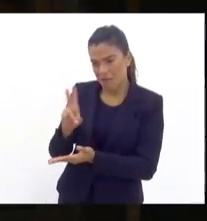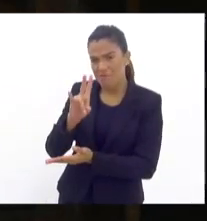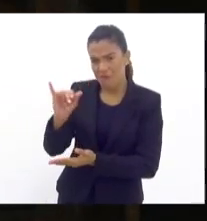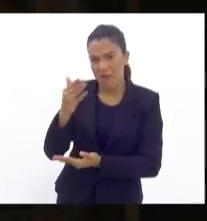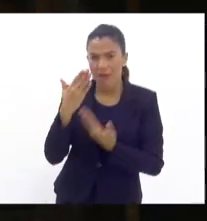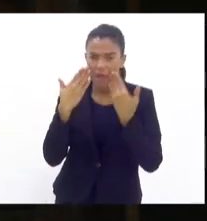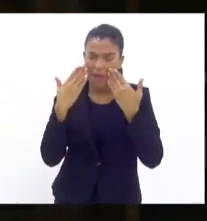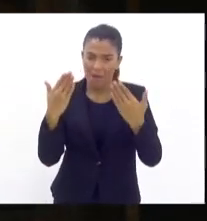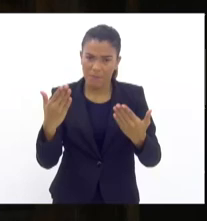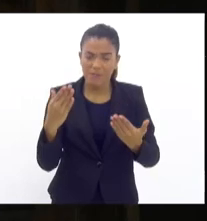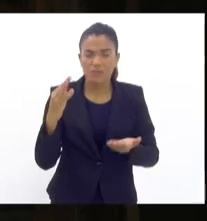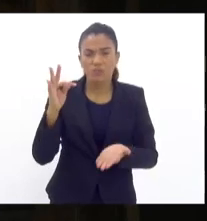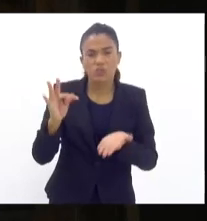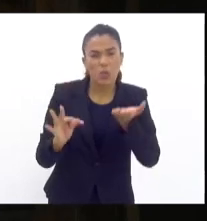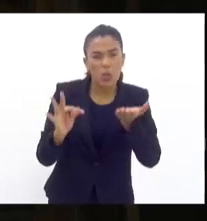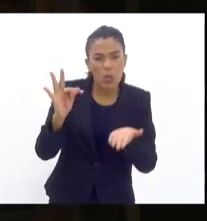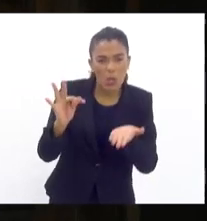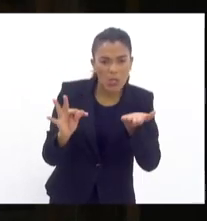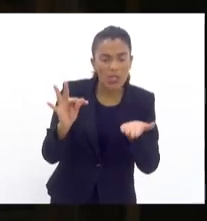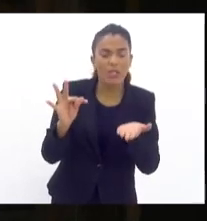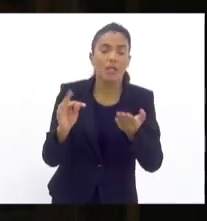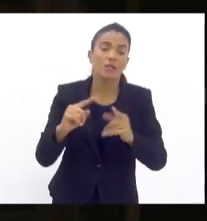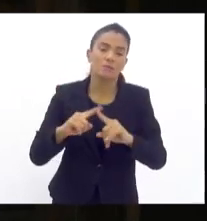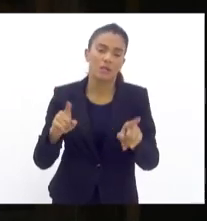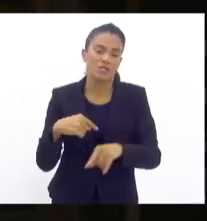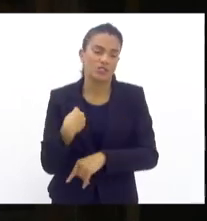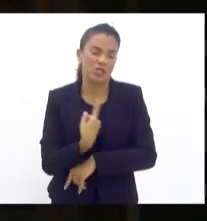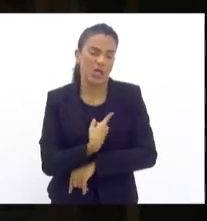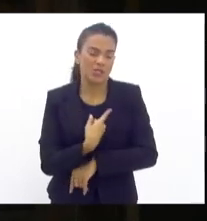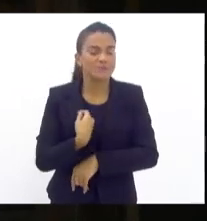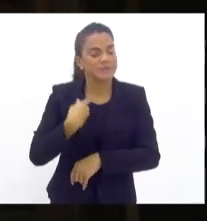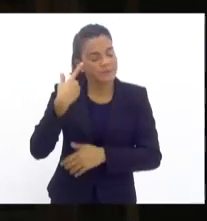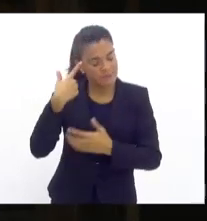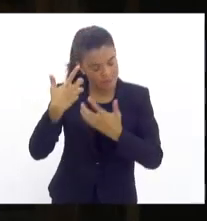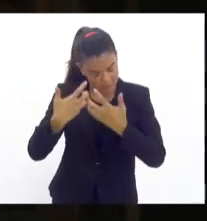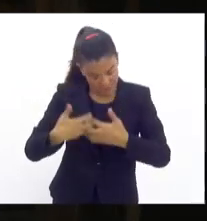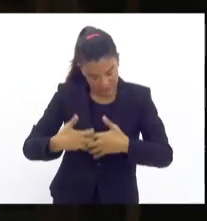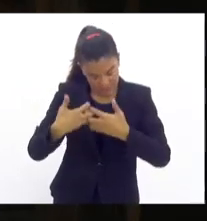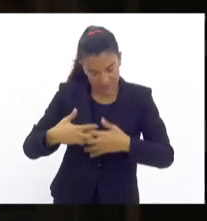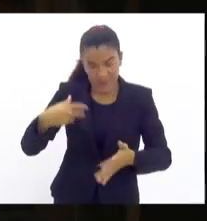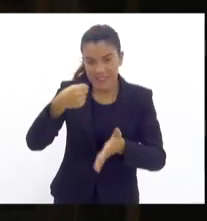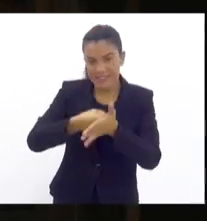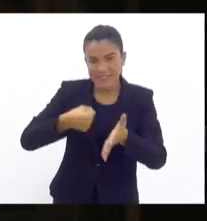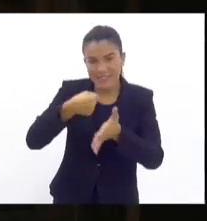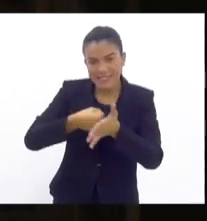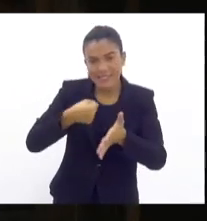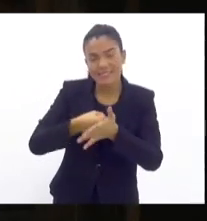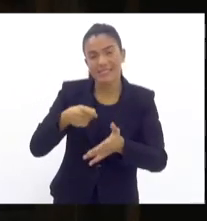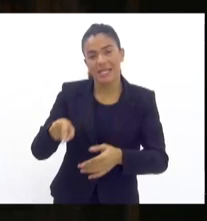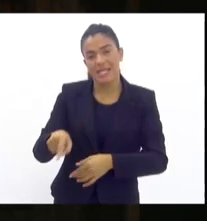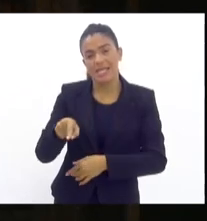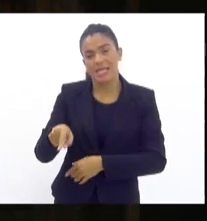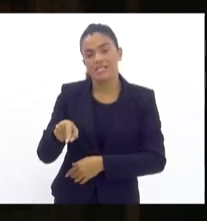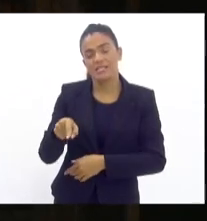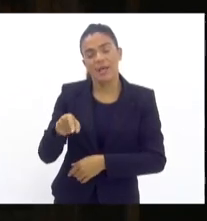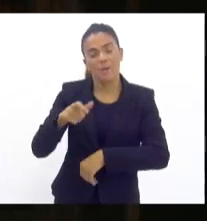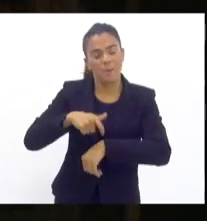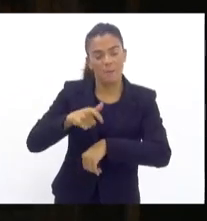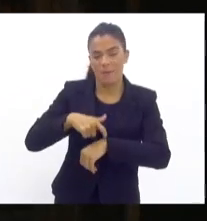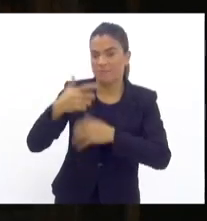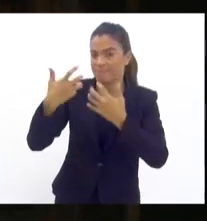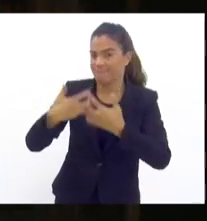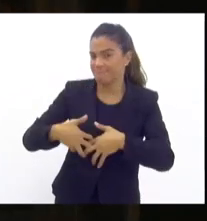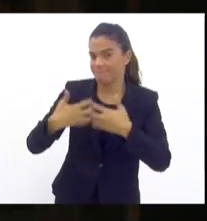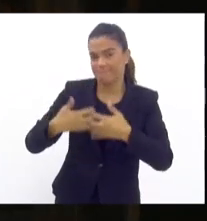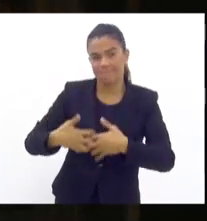toneladas, mas nós temos que refletir sobre isso. E eu acho que esse é o fórum de reflexão diante